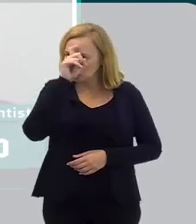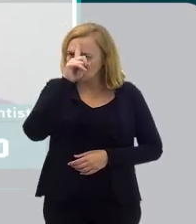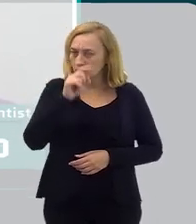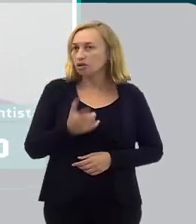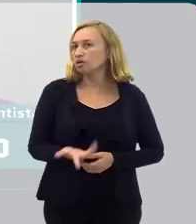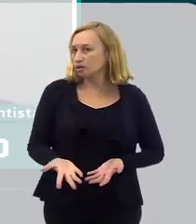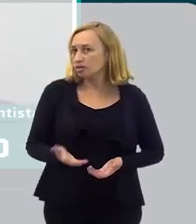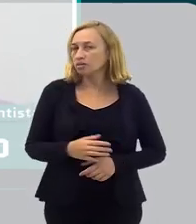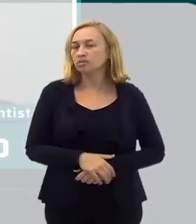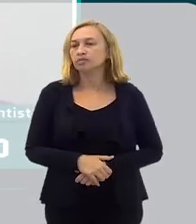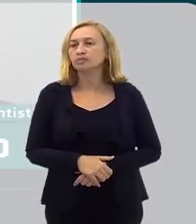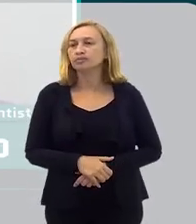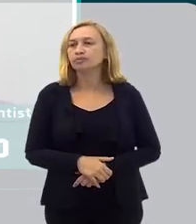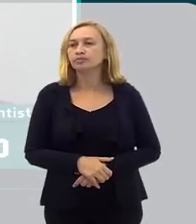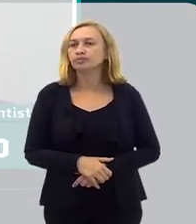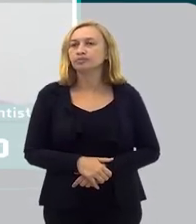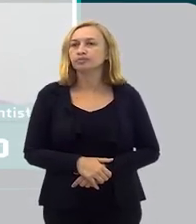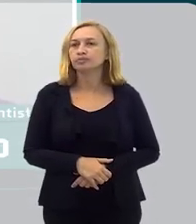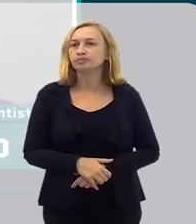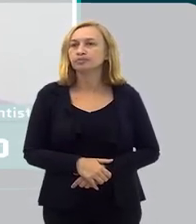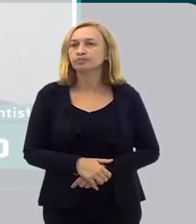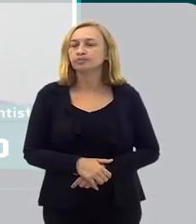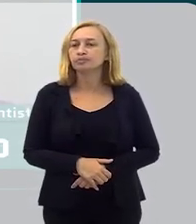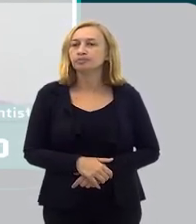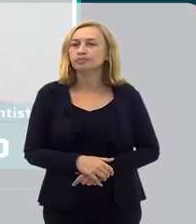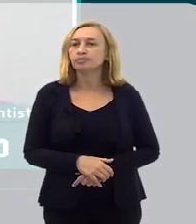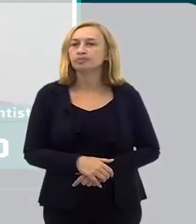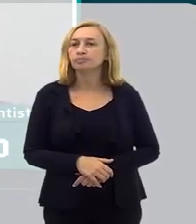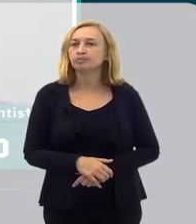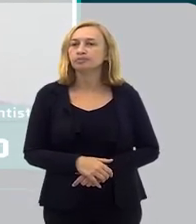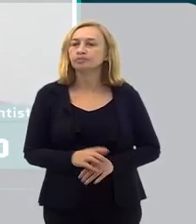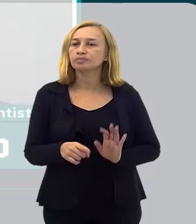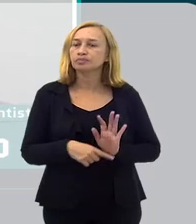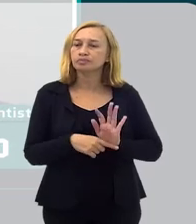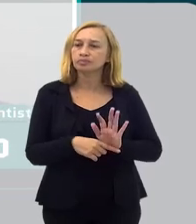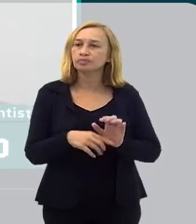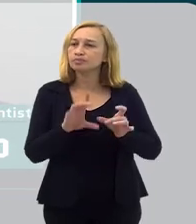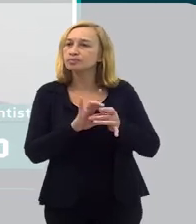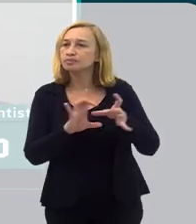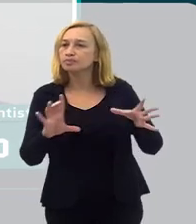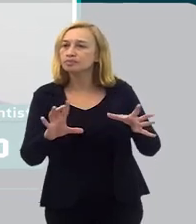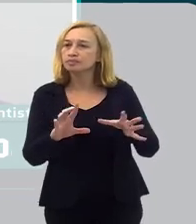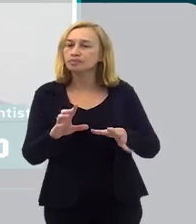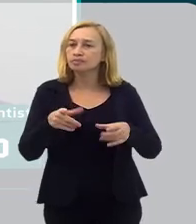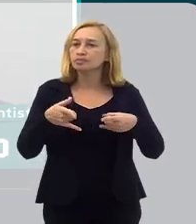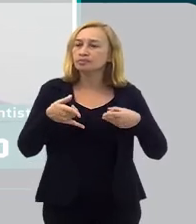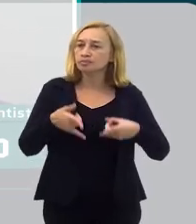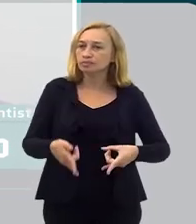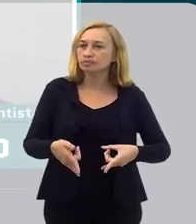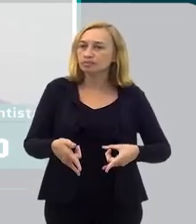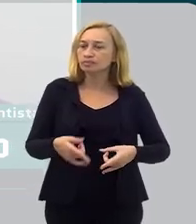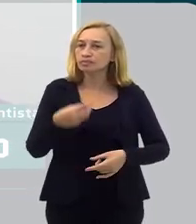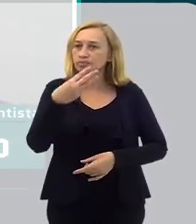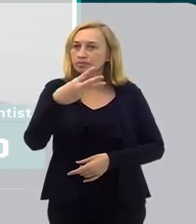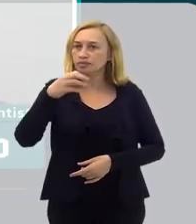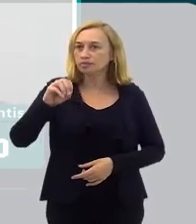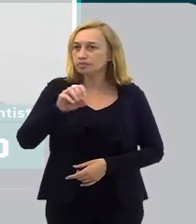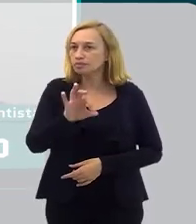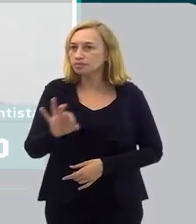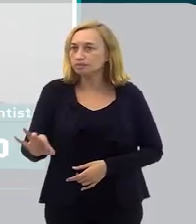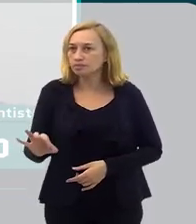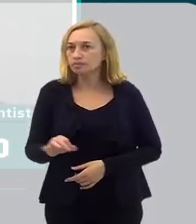A odontologia no ambiente hospitalar vem a nos trazer uma liberação de leito de